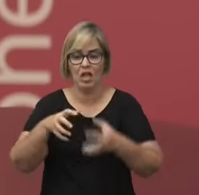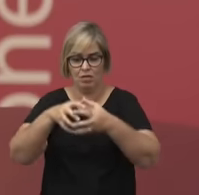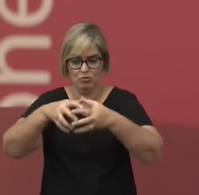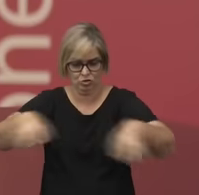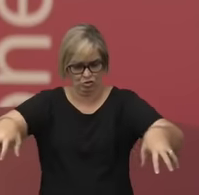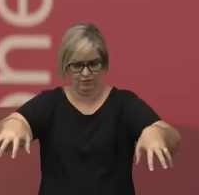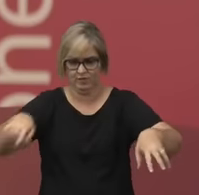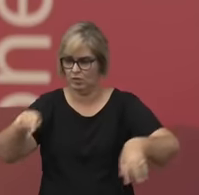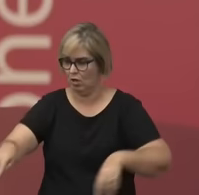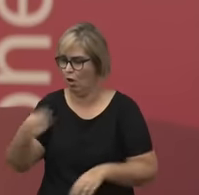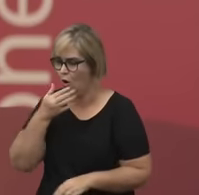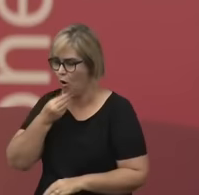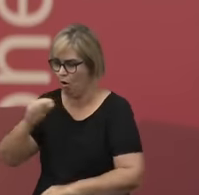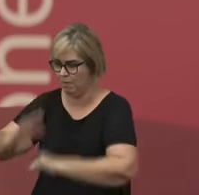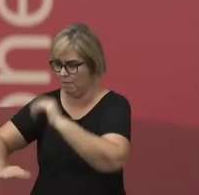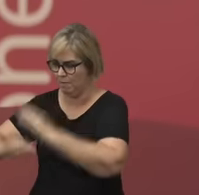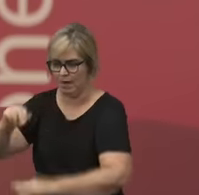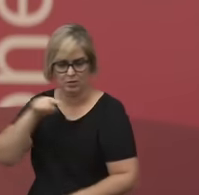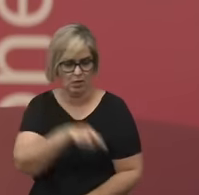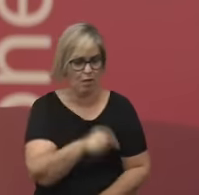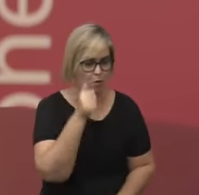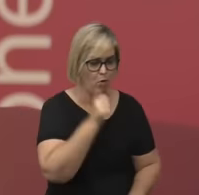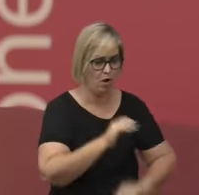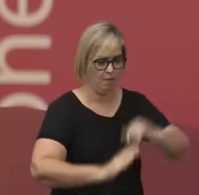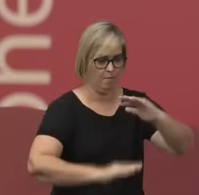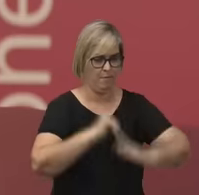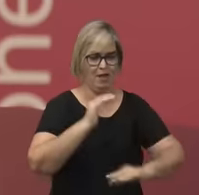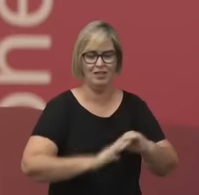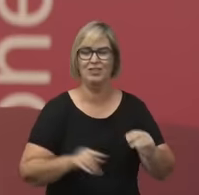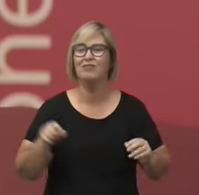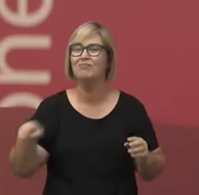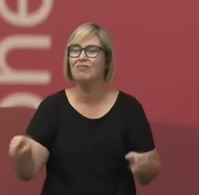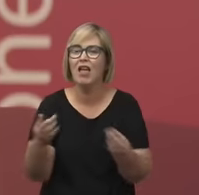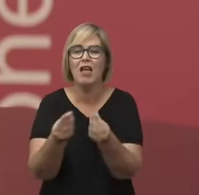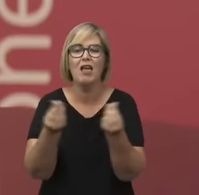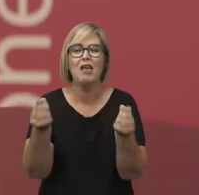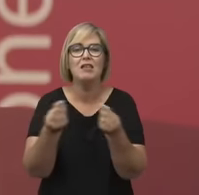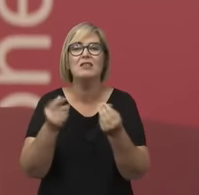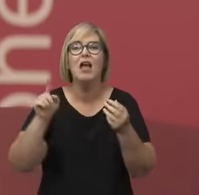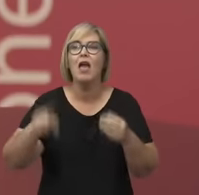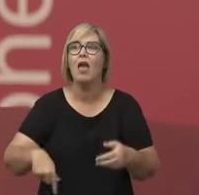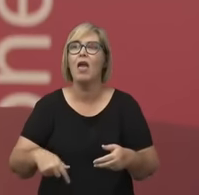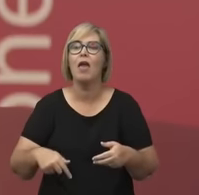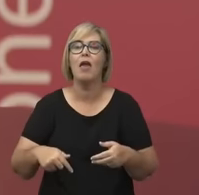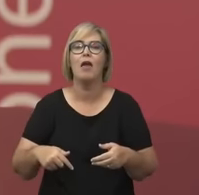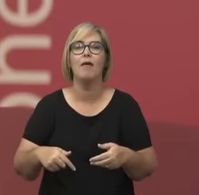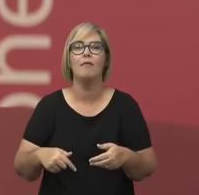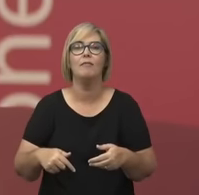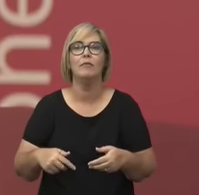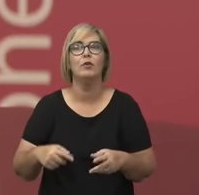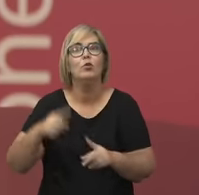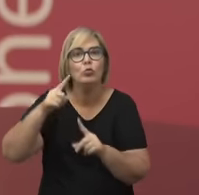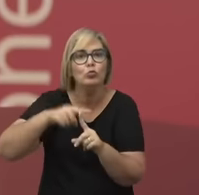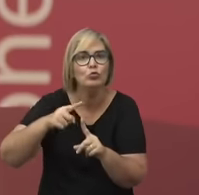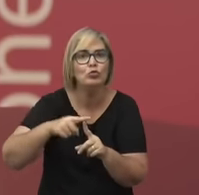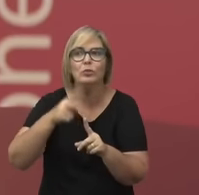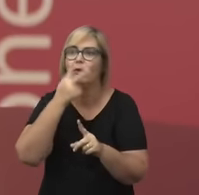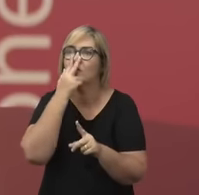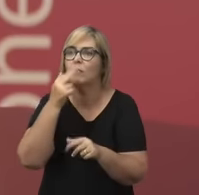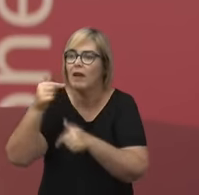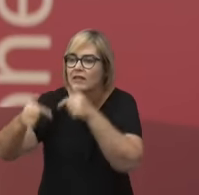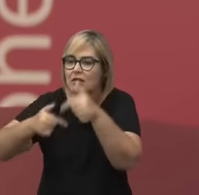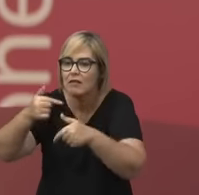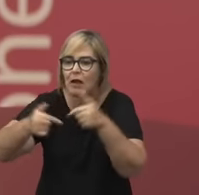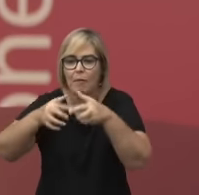narrativas é uma maneira generificada, é um tipo de divisão de trabalho de